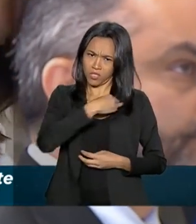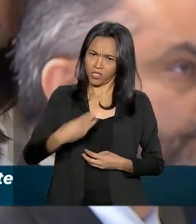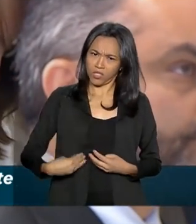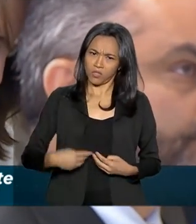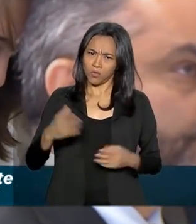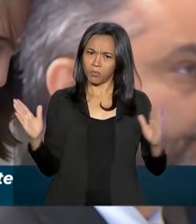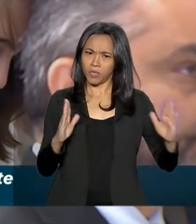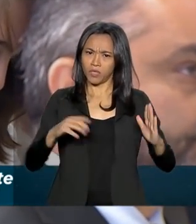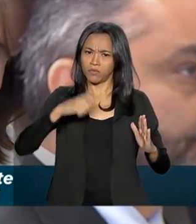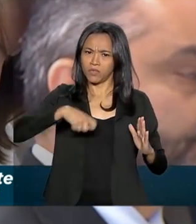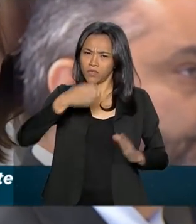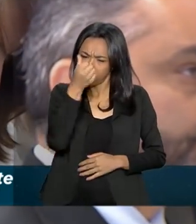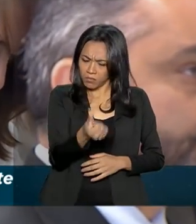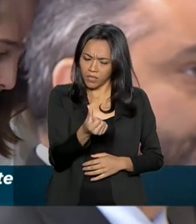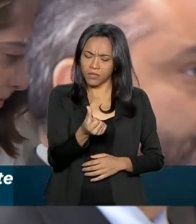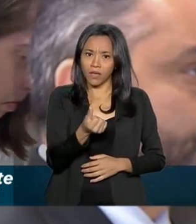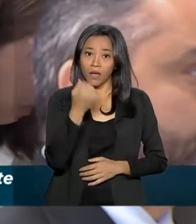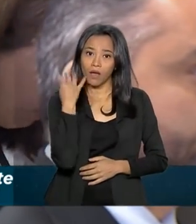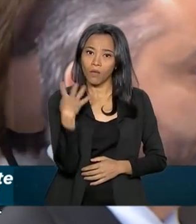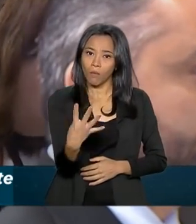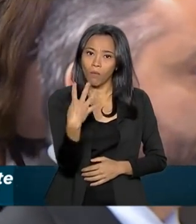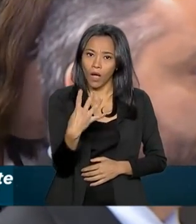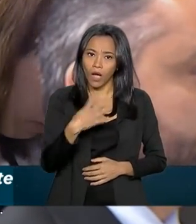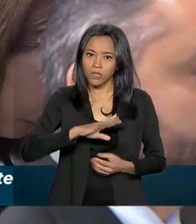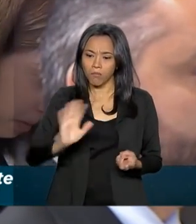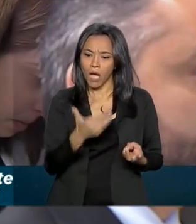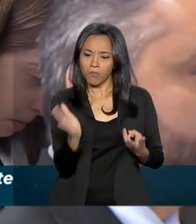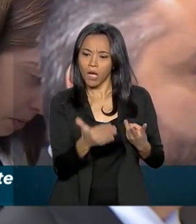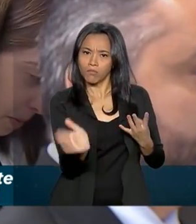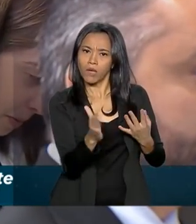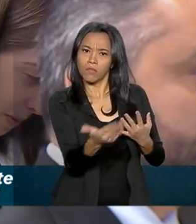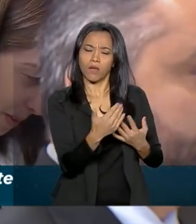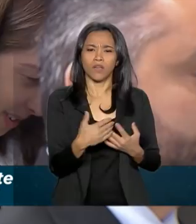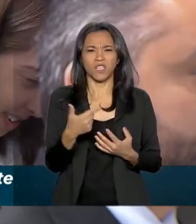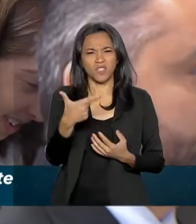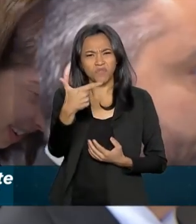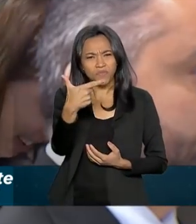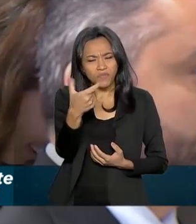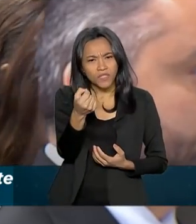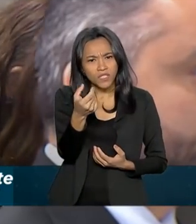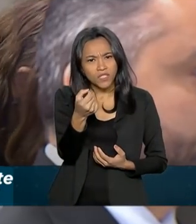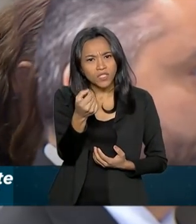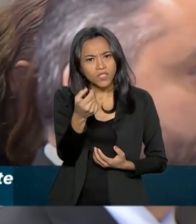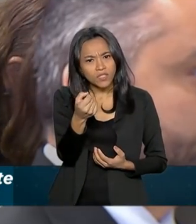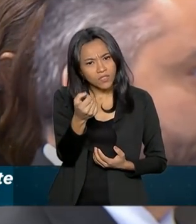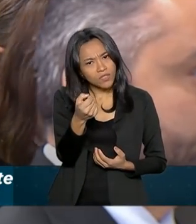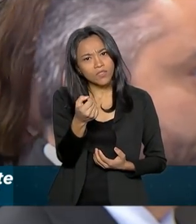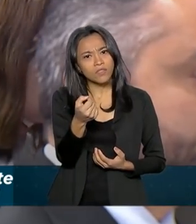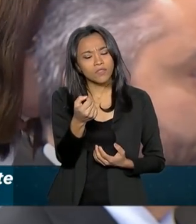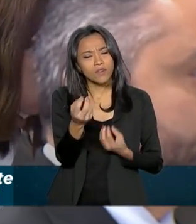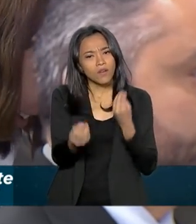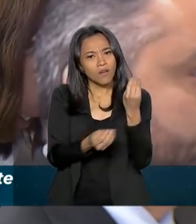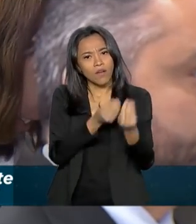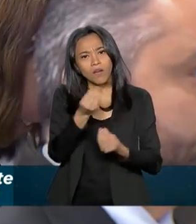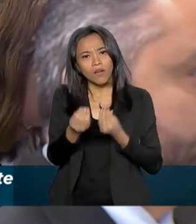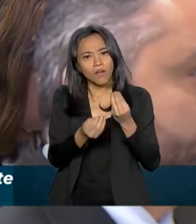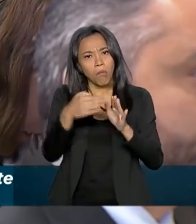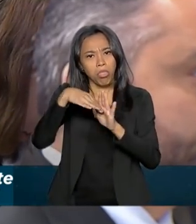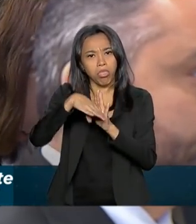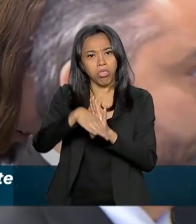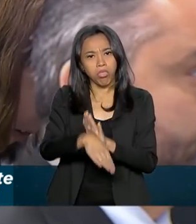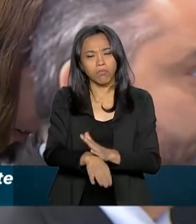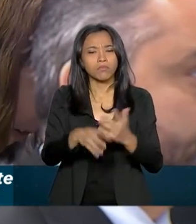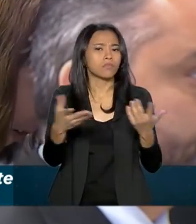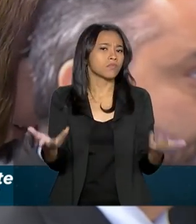avalia essa rotatividade? já foram quase 20 baixas no primeiro e segundo escalão até o momento. O senhor